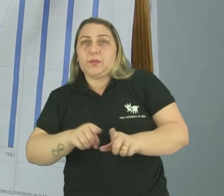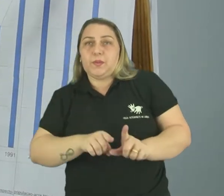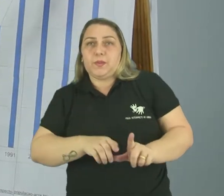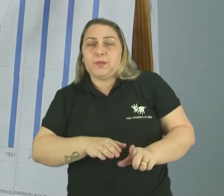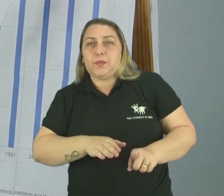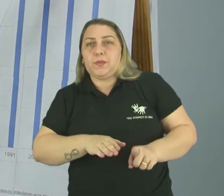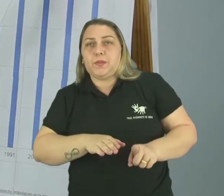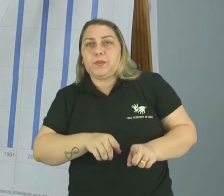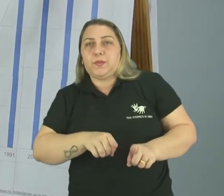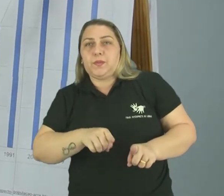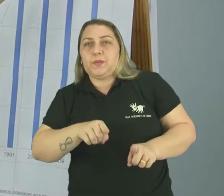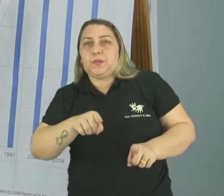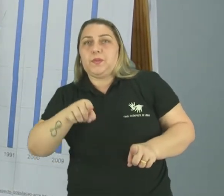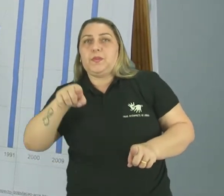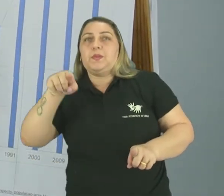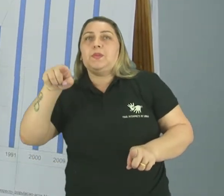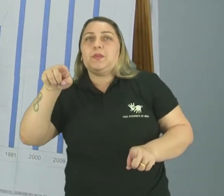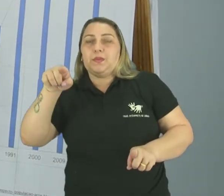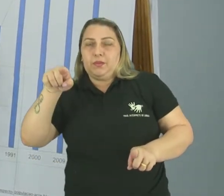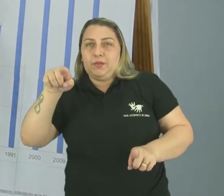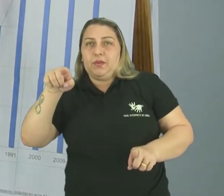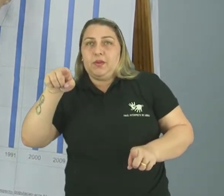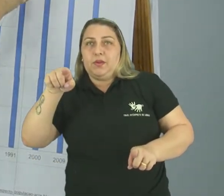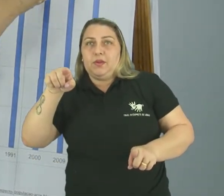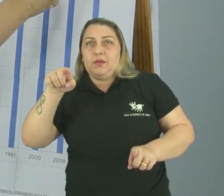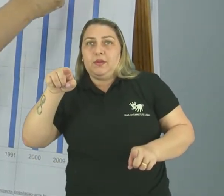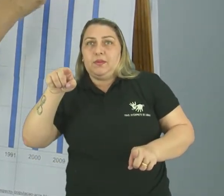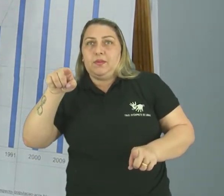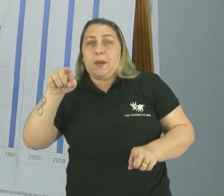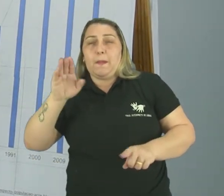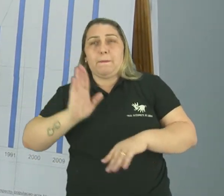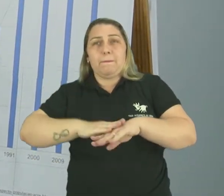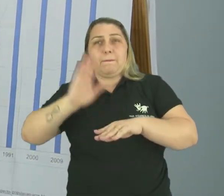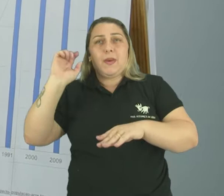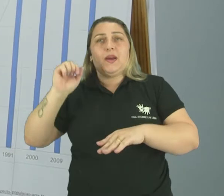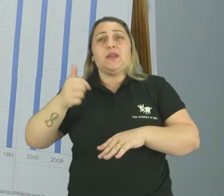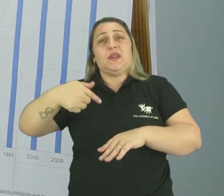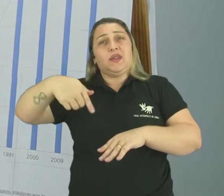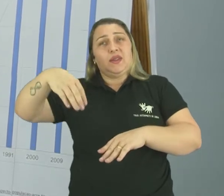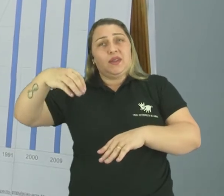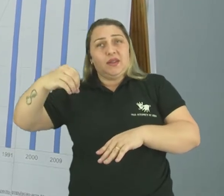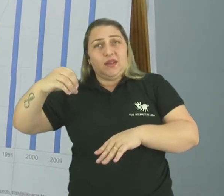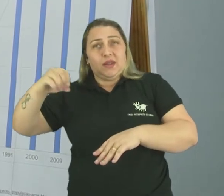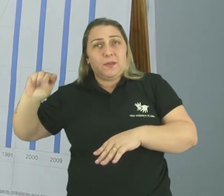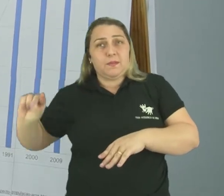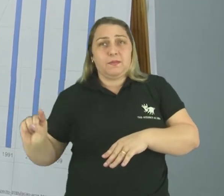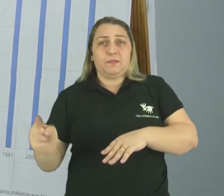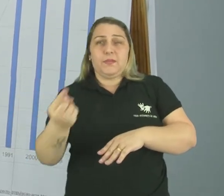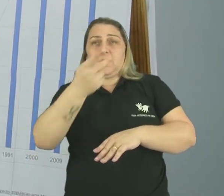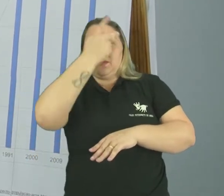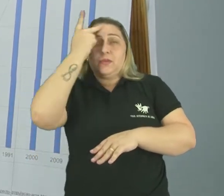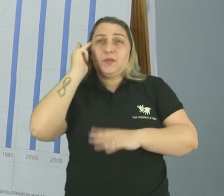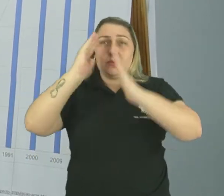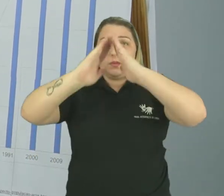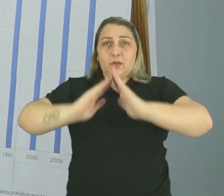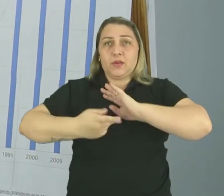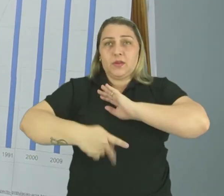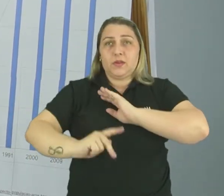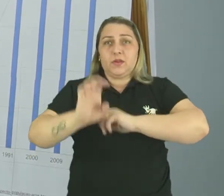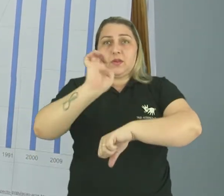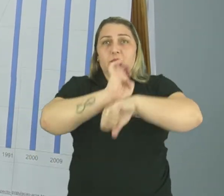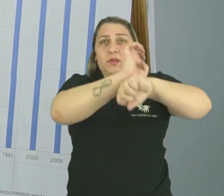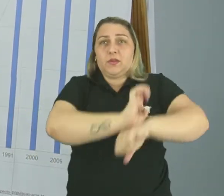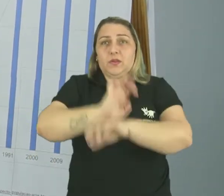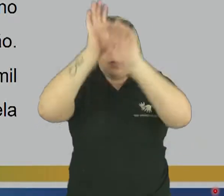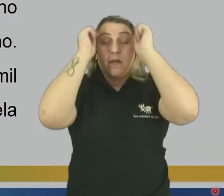subiu significativamente, chegando a mais de 700 mil habitantes. Então, observe